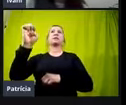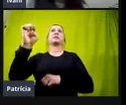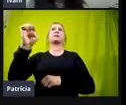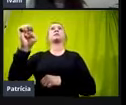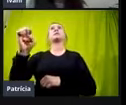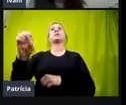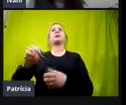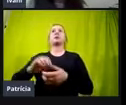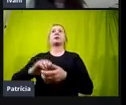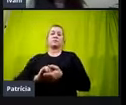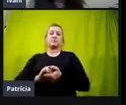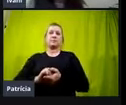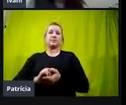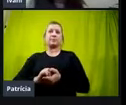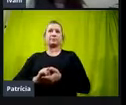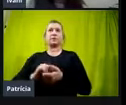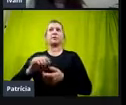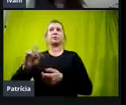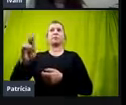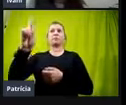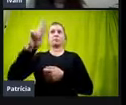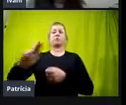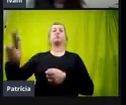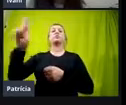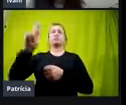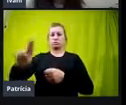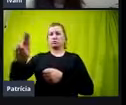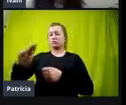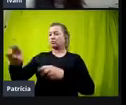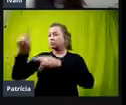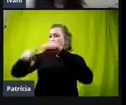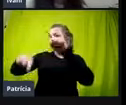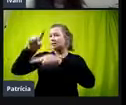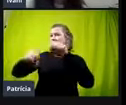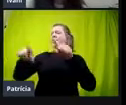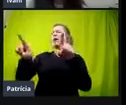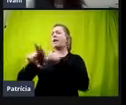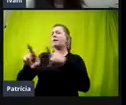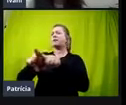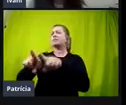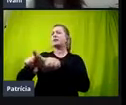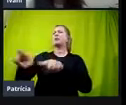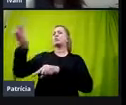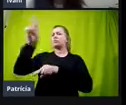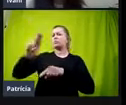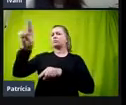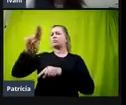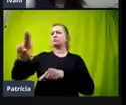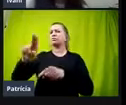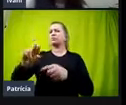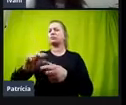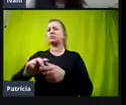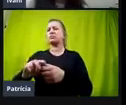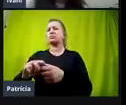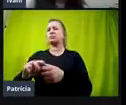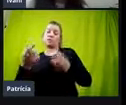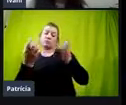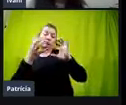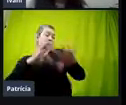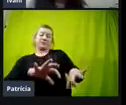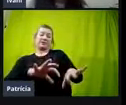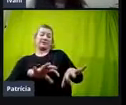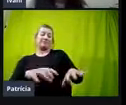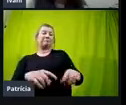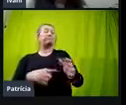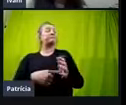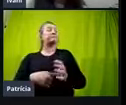para que ele usasse alguns recursos, e daí, um dia, ele até usou, né? Ele usou para me mostrar que não queria. E aí, um